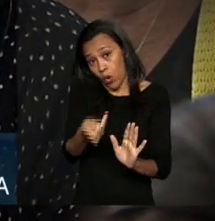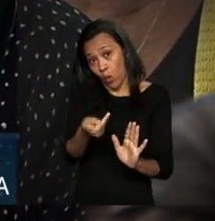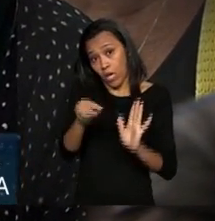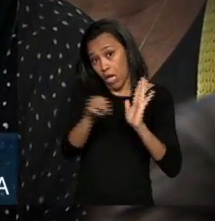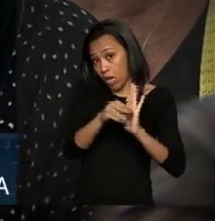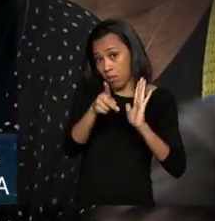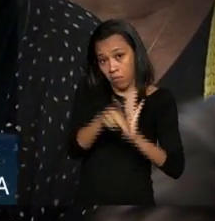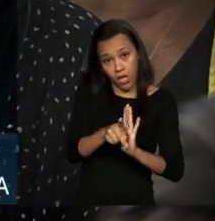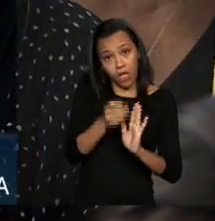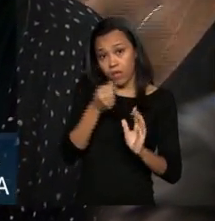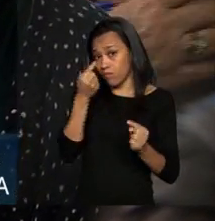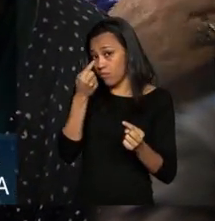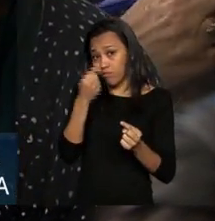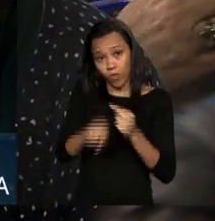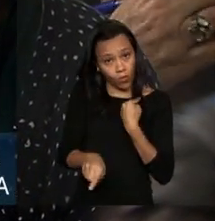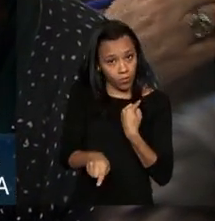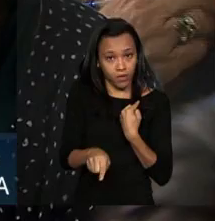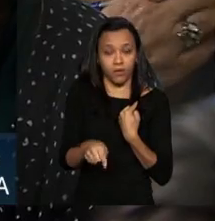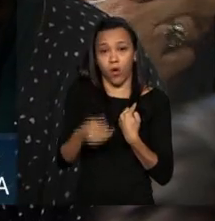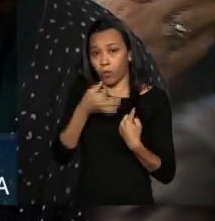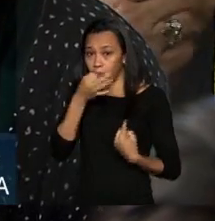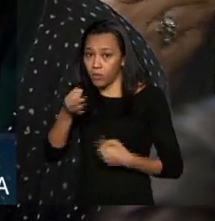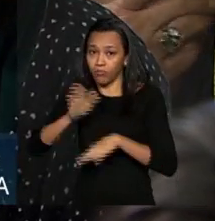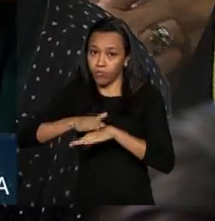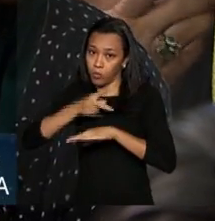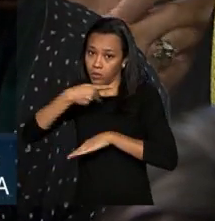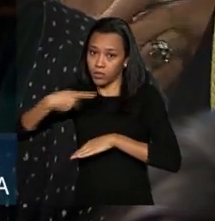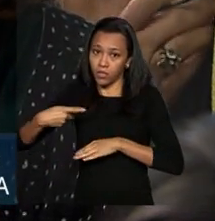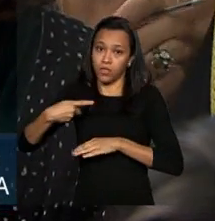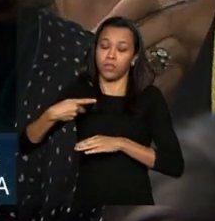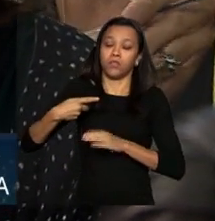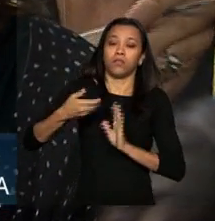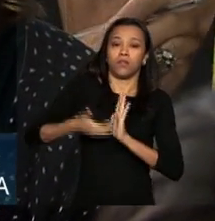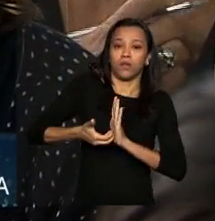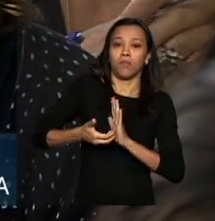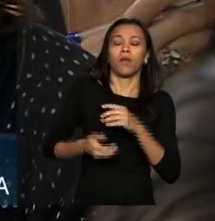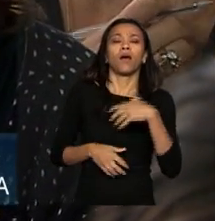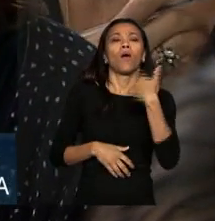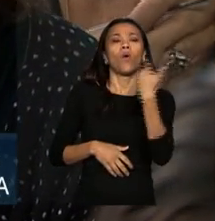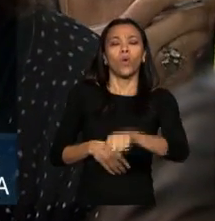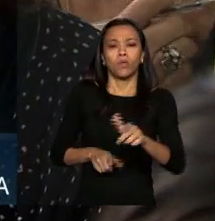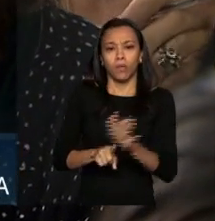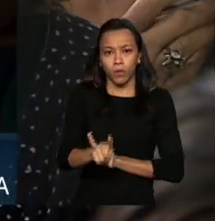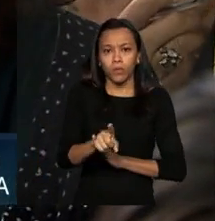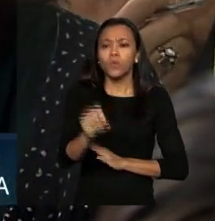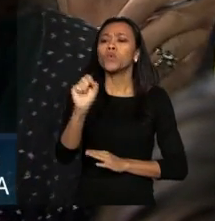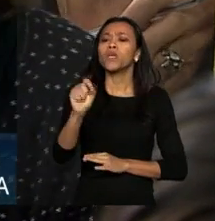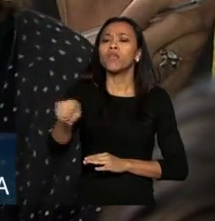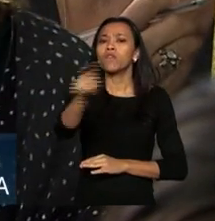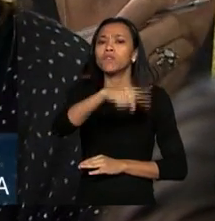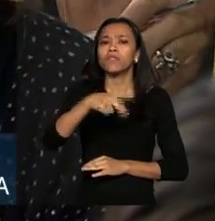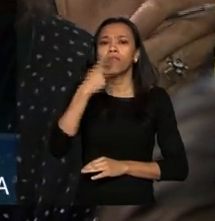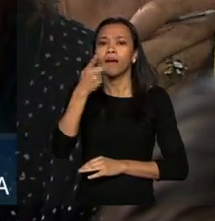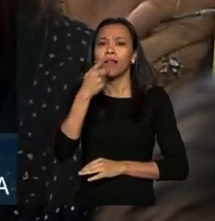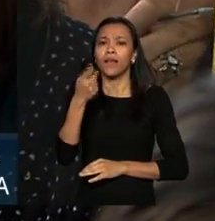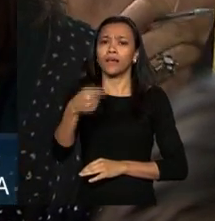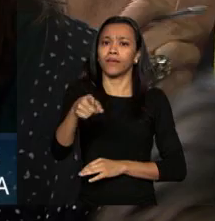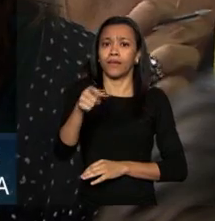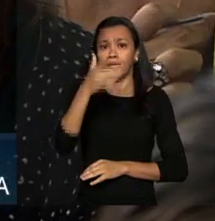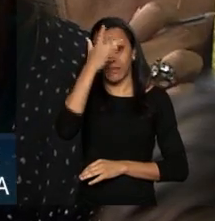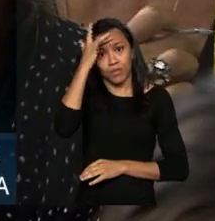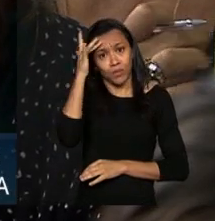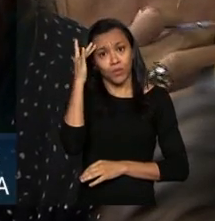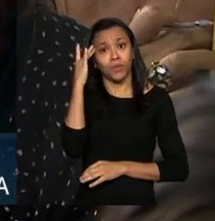ideal queria que os senhores comentassem isso e a outra pergunta é o que os senhores diriam diretamente aos aposentados que vão ter que fazer um sacrifício pessoal